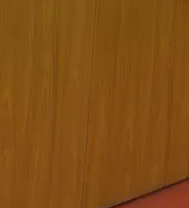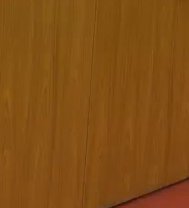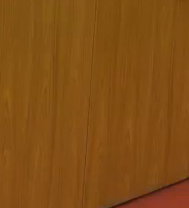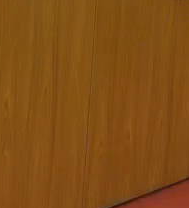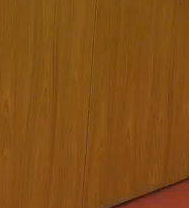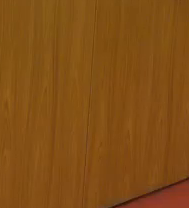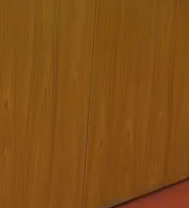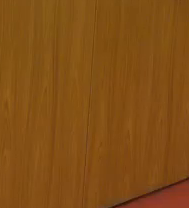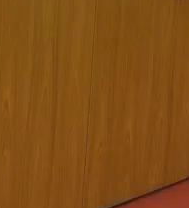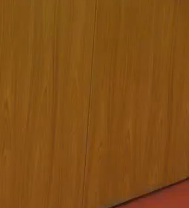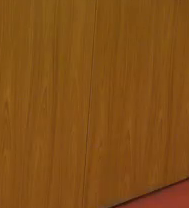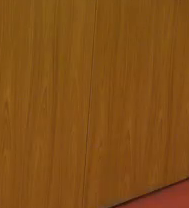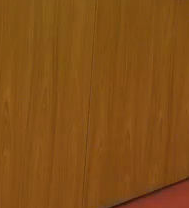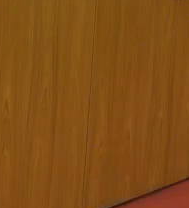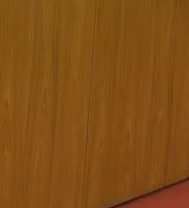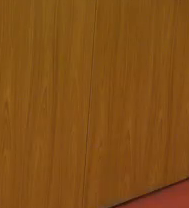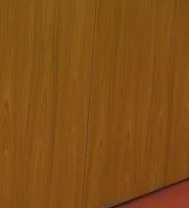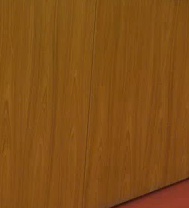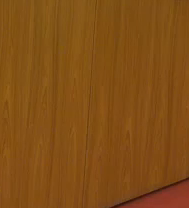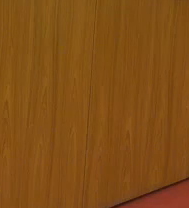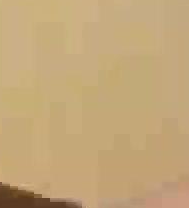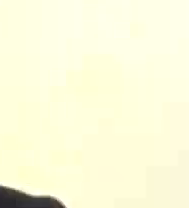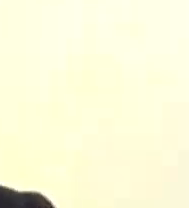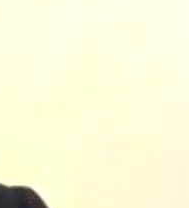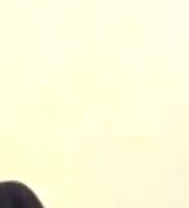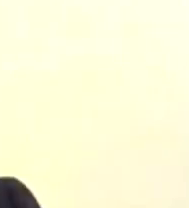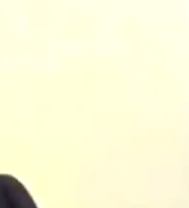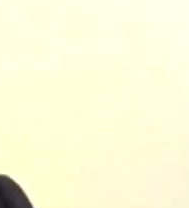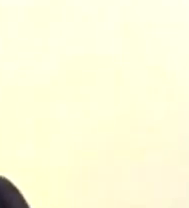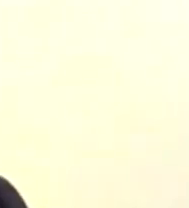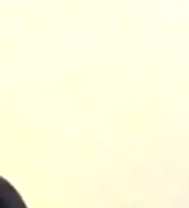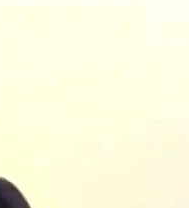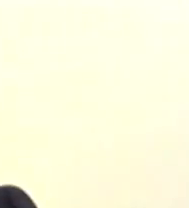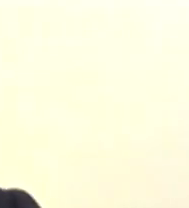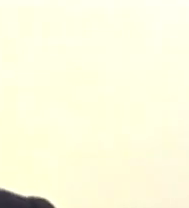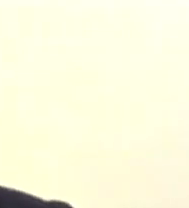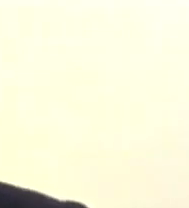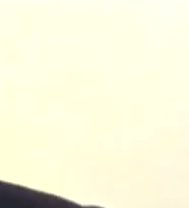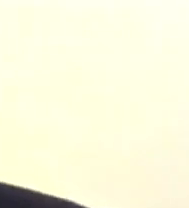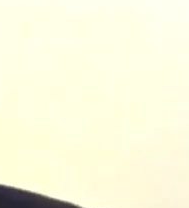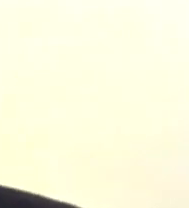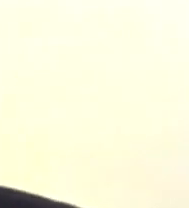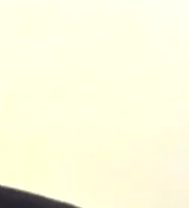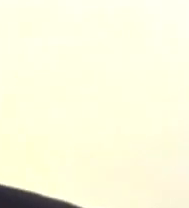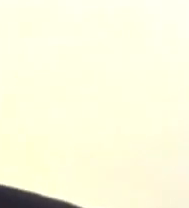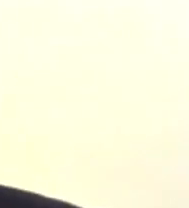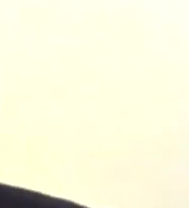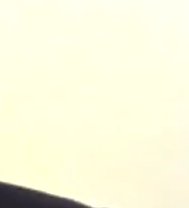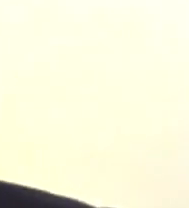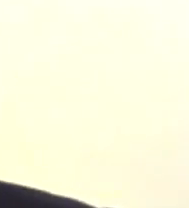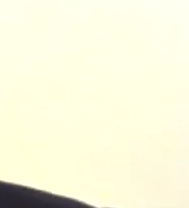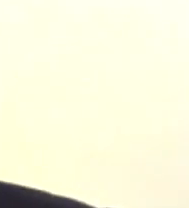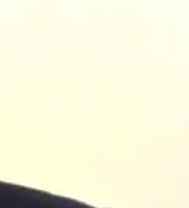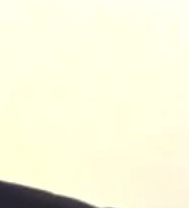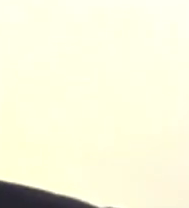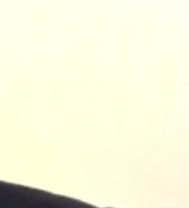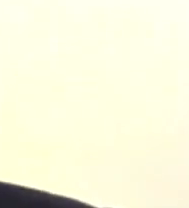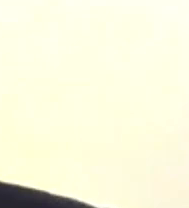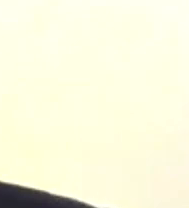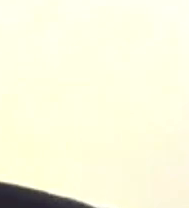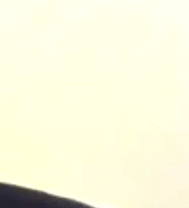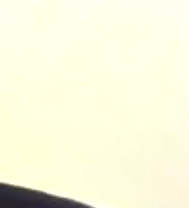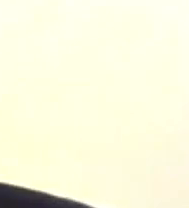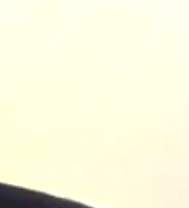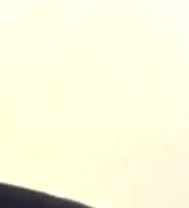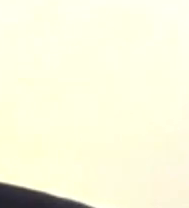Obrigado, secretário. Eu passo a palavra, gostaria de saber se já está em condições, deputado Jean Freire, para que também possa fazer